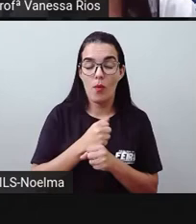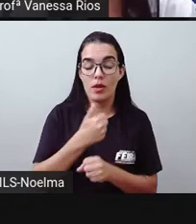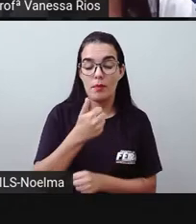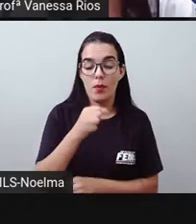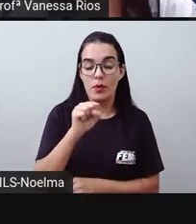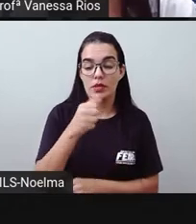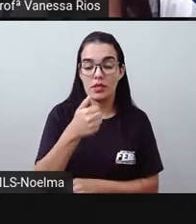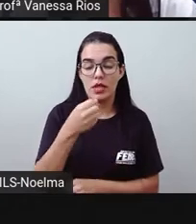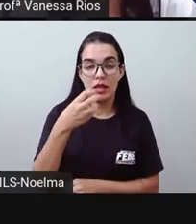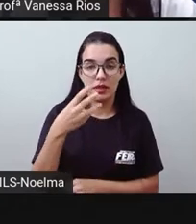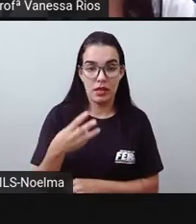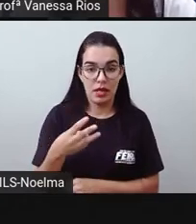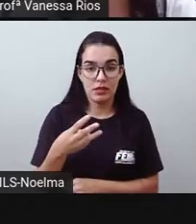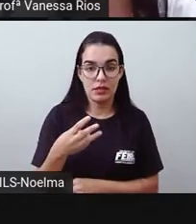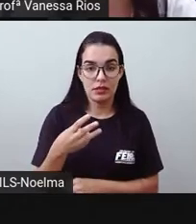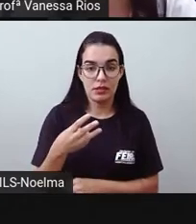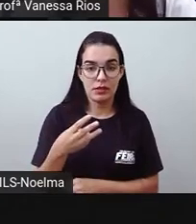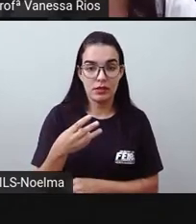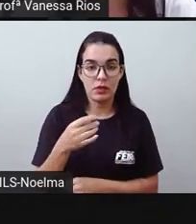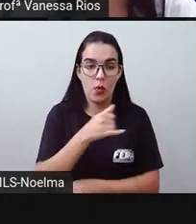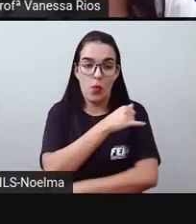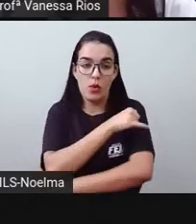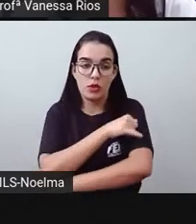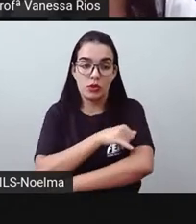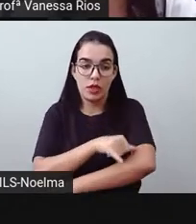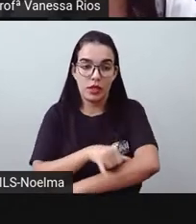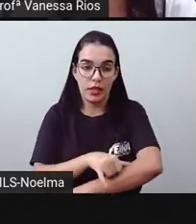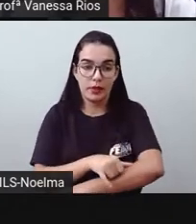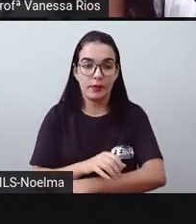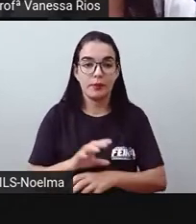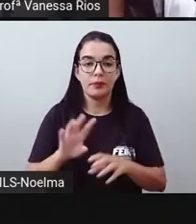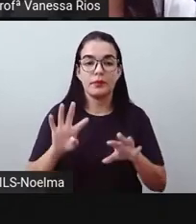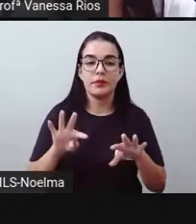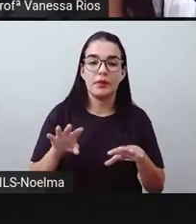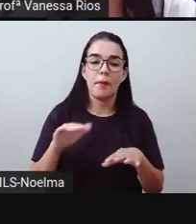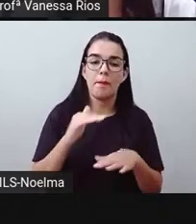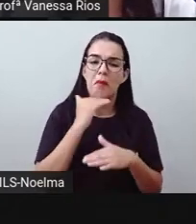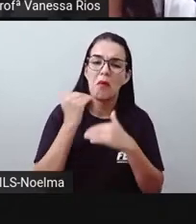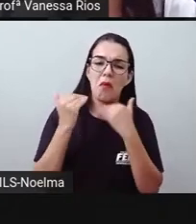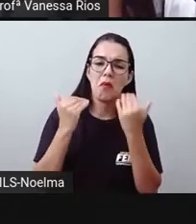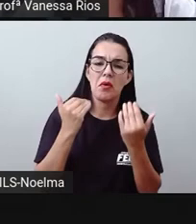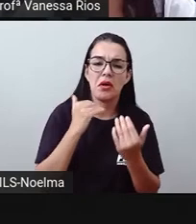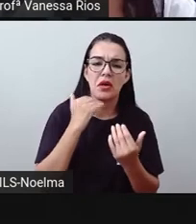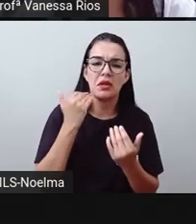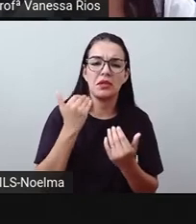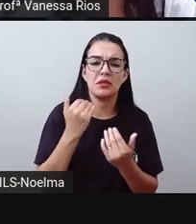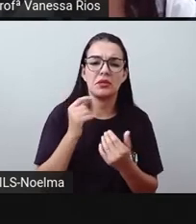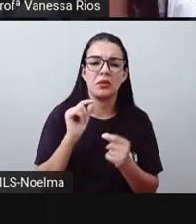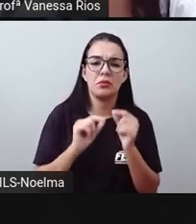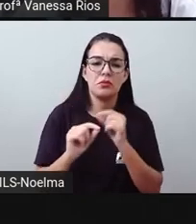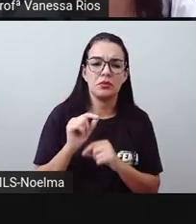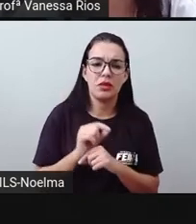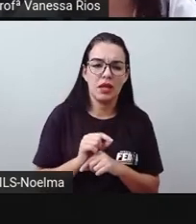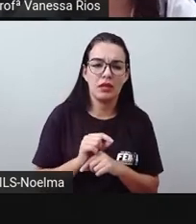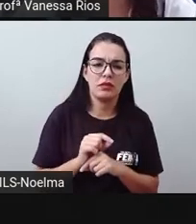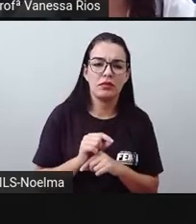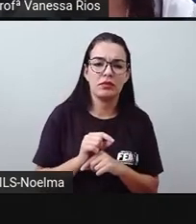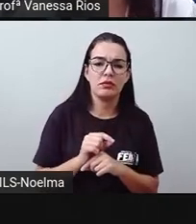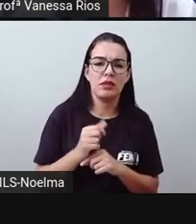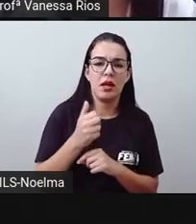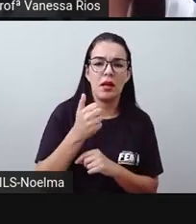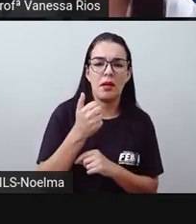21 de outubro de 1889. Foi um comerciante, armador, industrial e também banqueiro